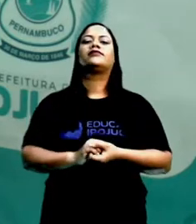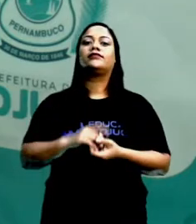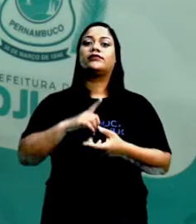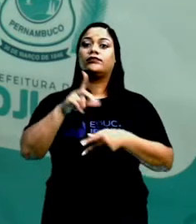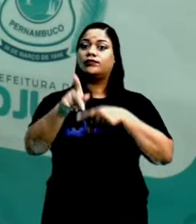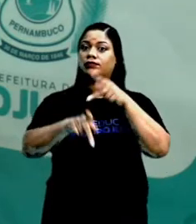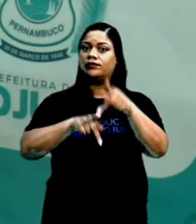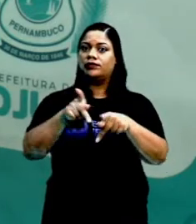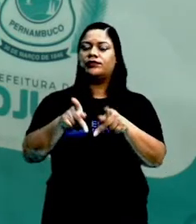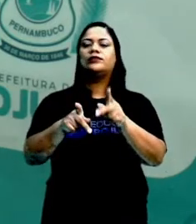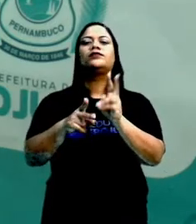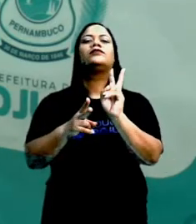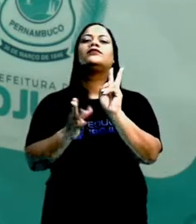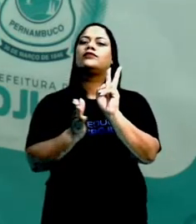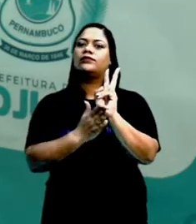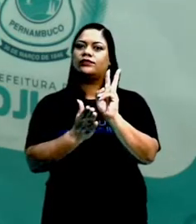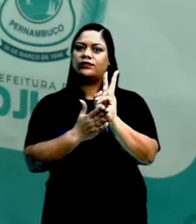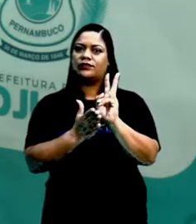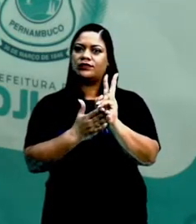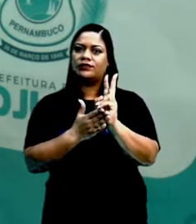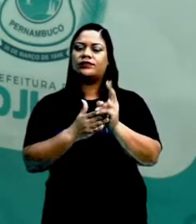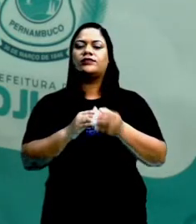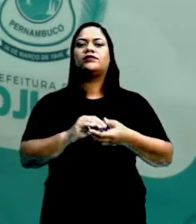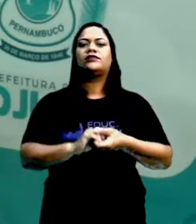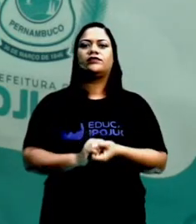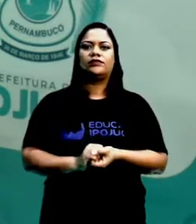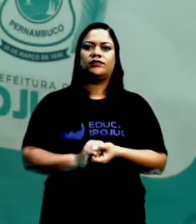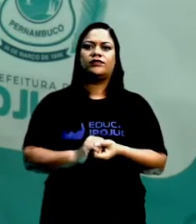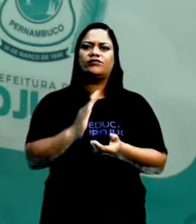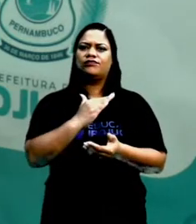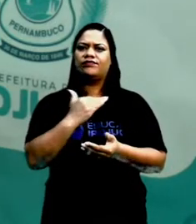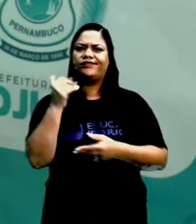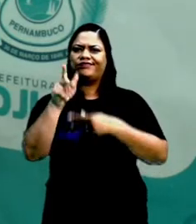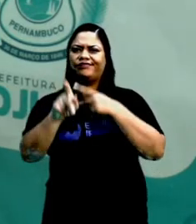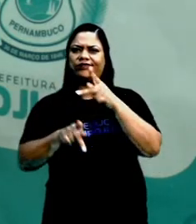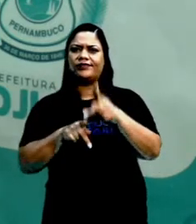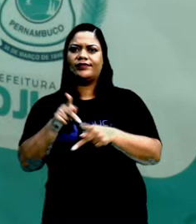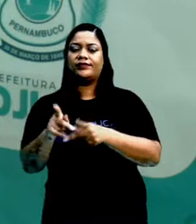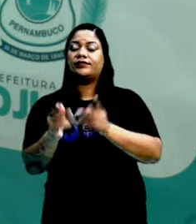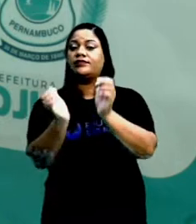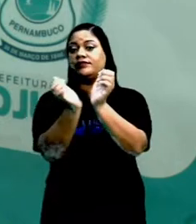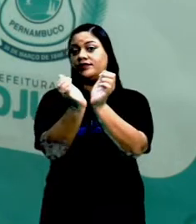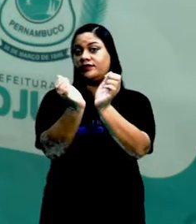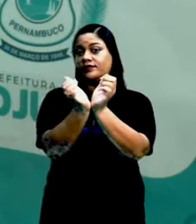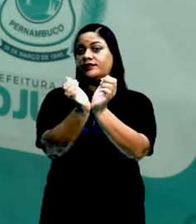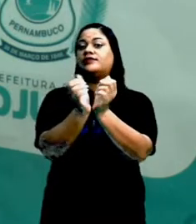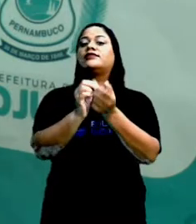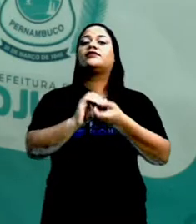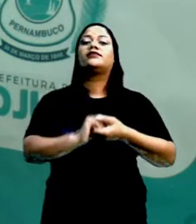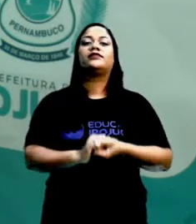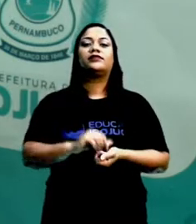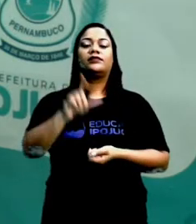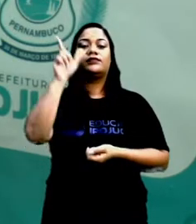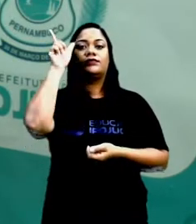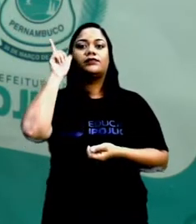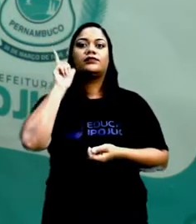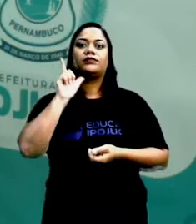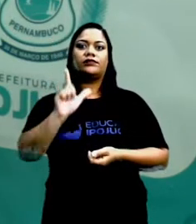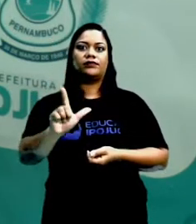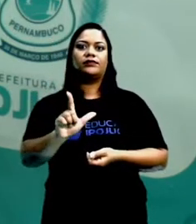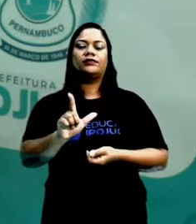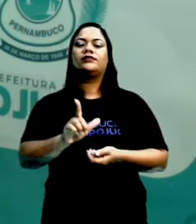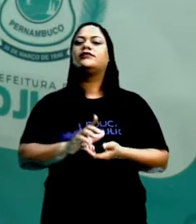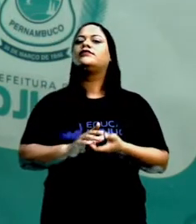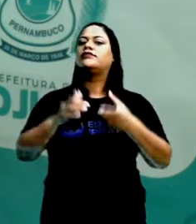conquistaram, ocuparam, mataram aquelas populações, escravizaram, e aí conquistaram aquela